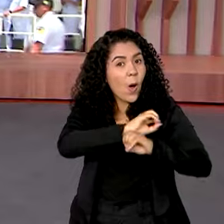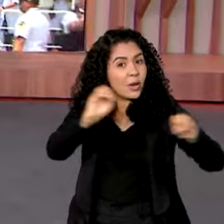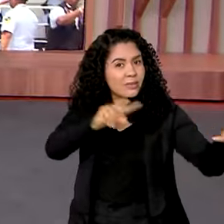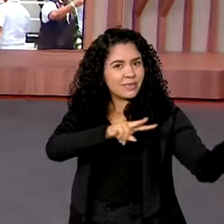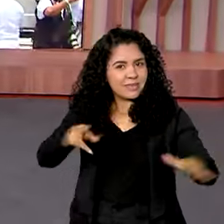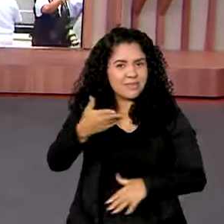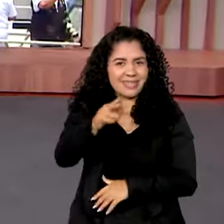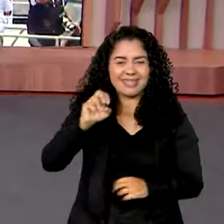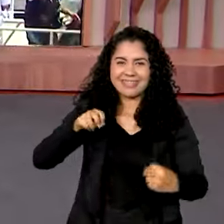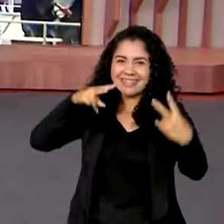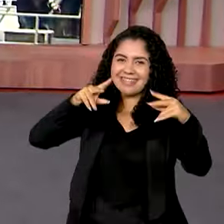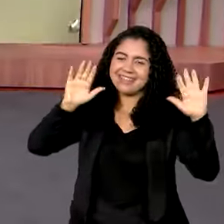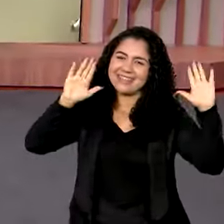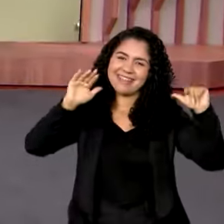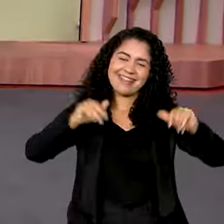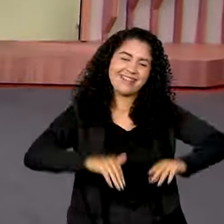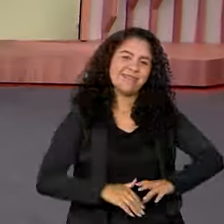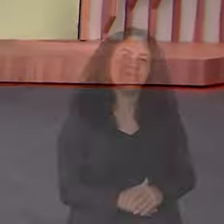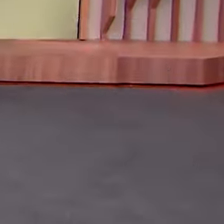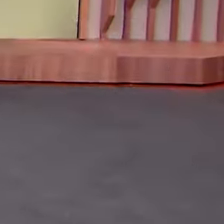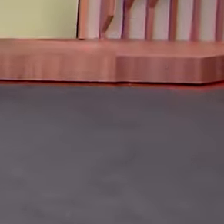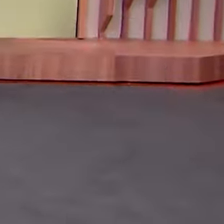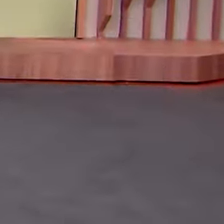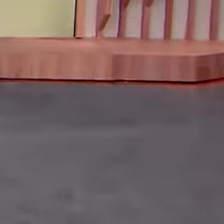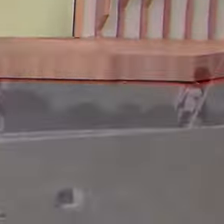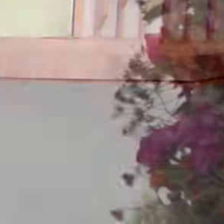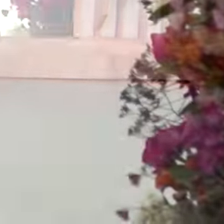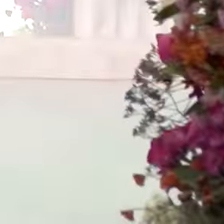Até a próxima. Tchau. Tchau.